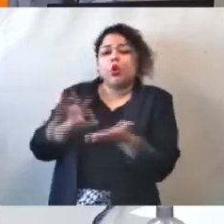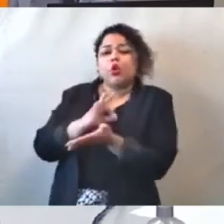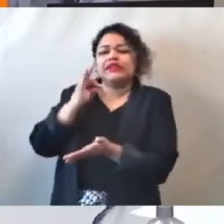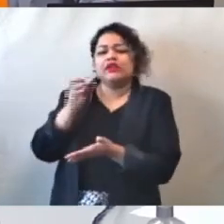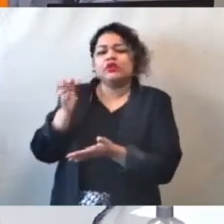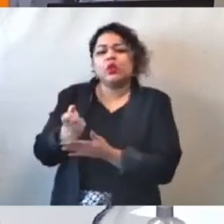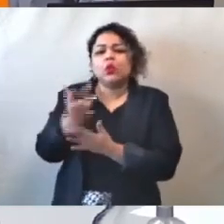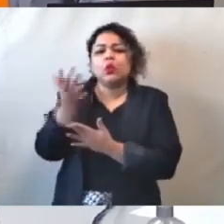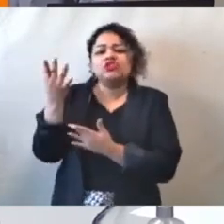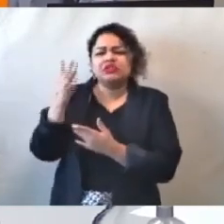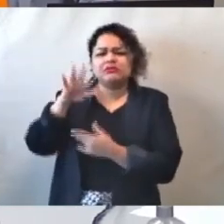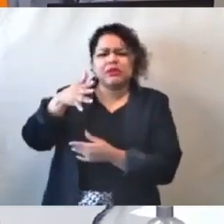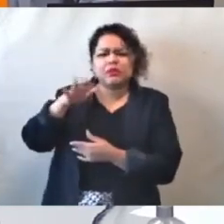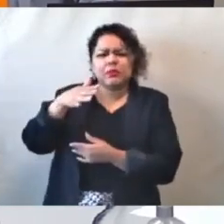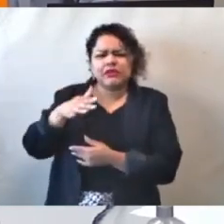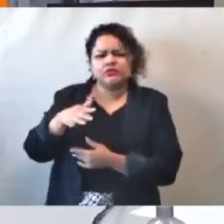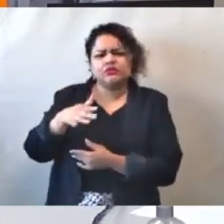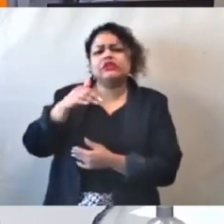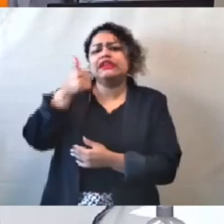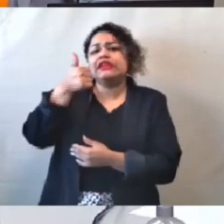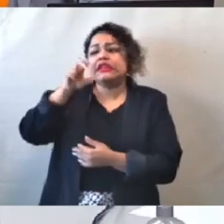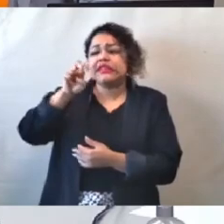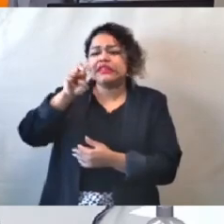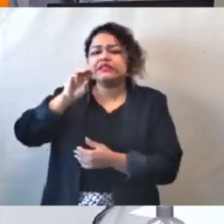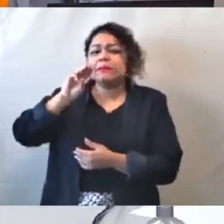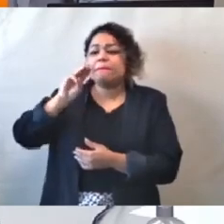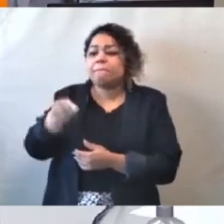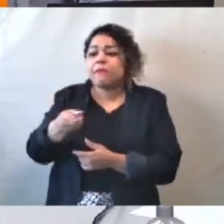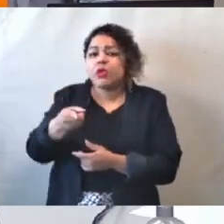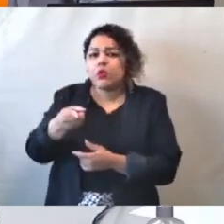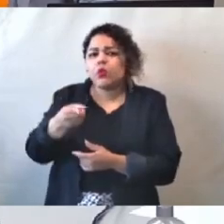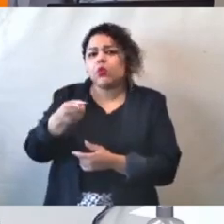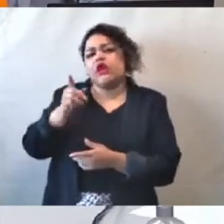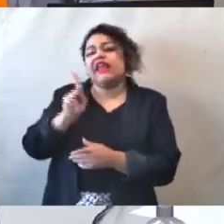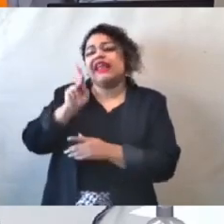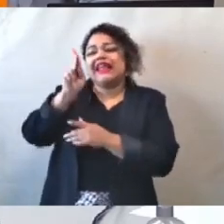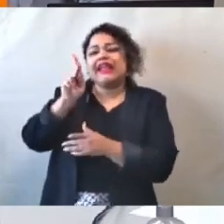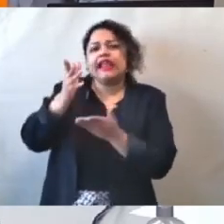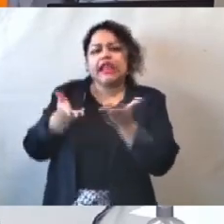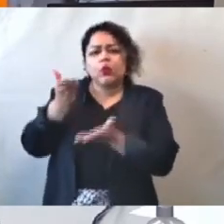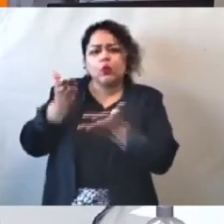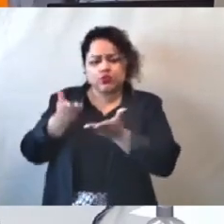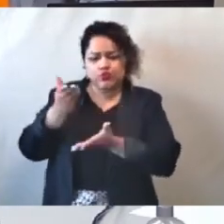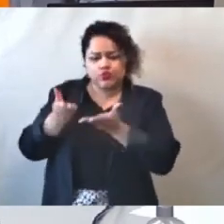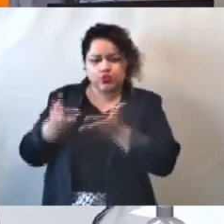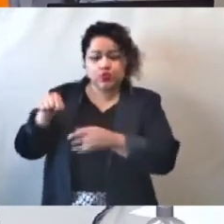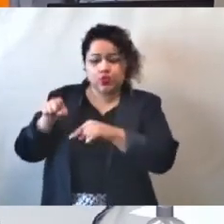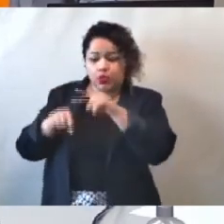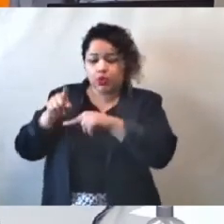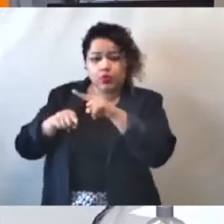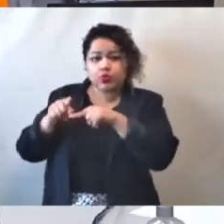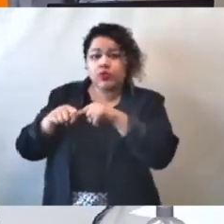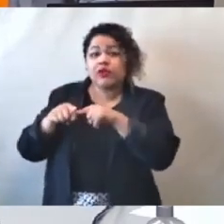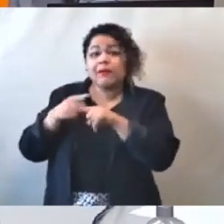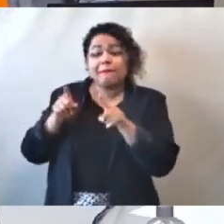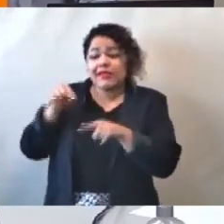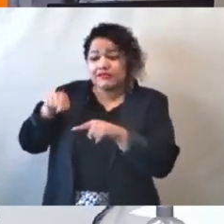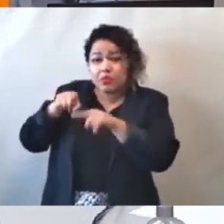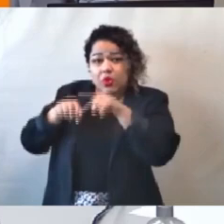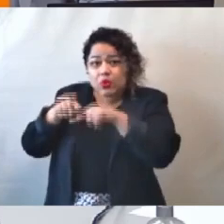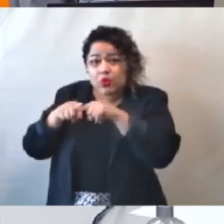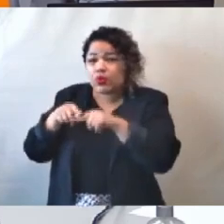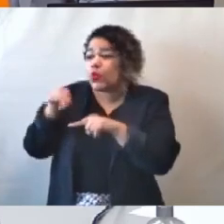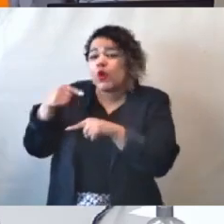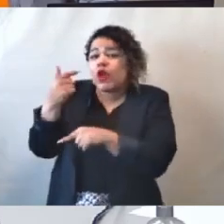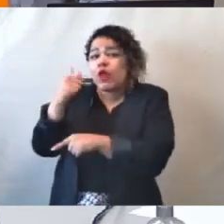aproximadamente 15 mil quilos do produto, sem a eficácia comprovada. Como vocês justificam isso? Foi feito algum